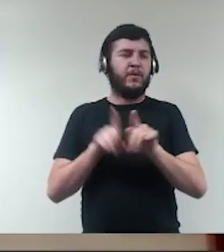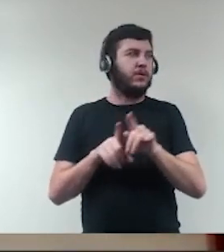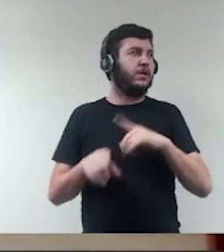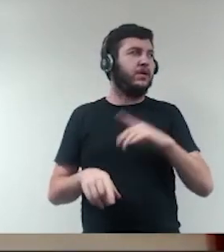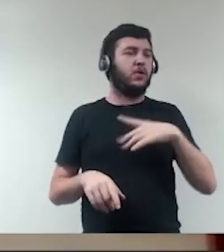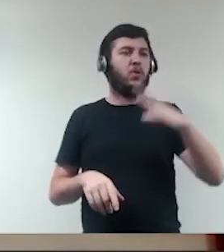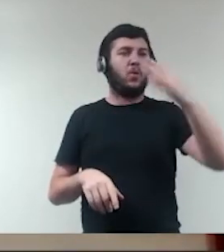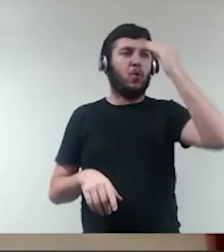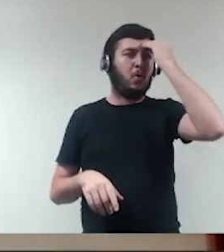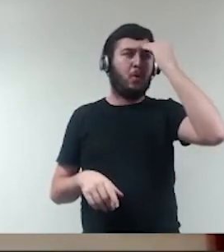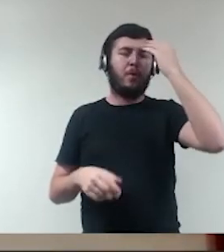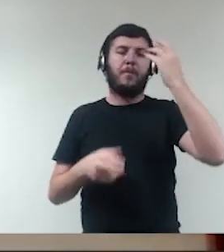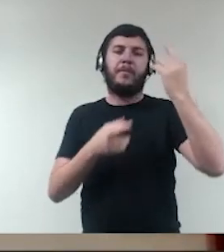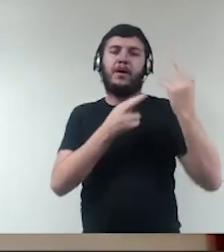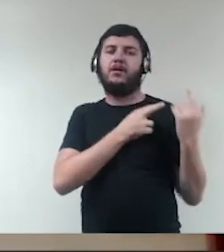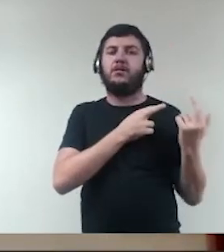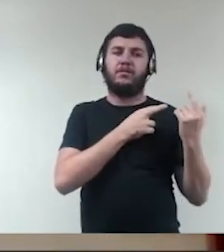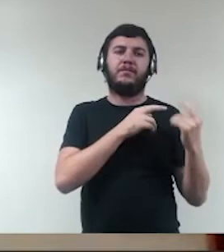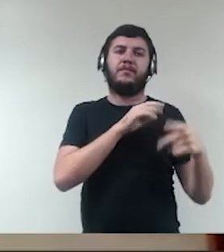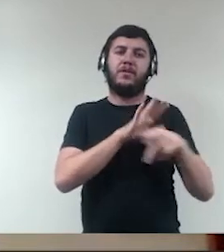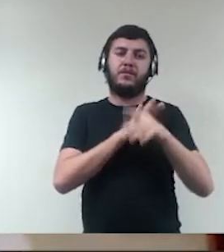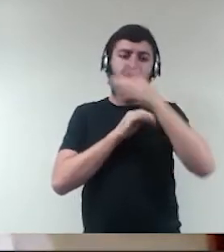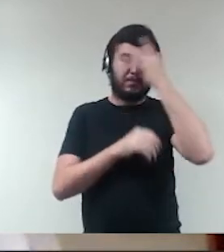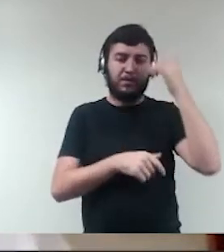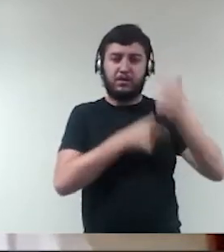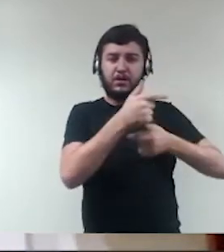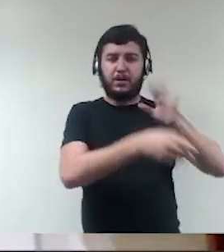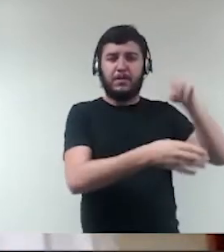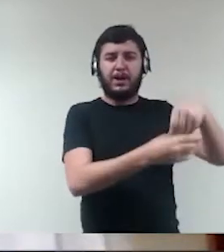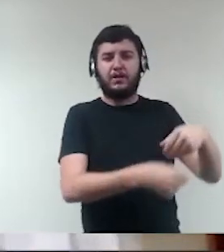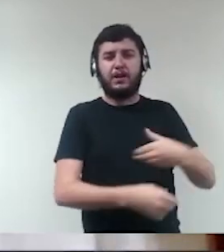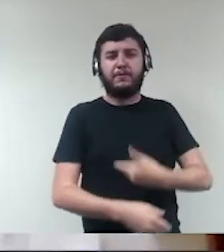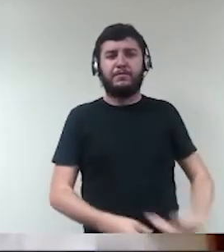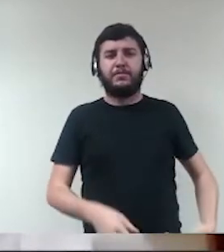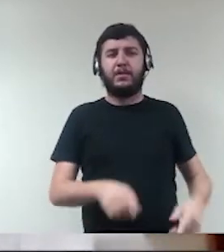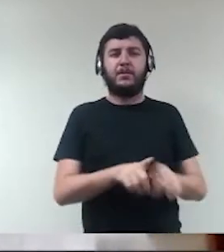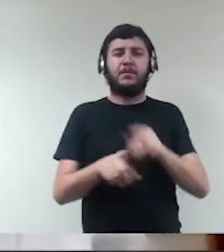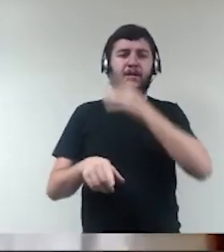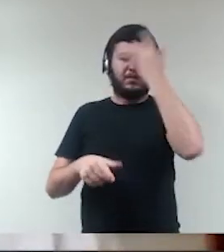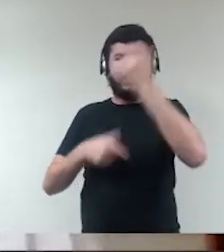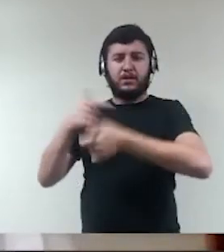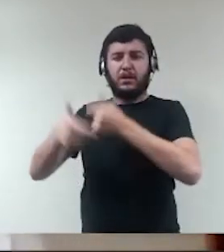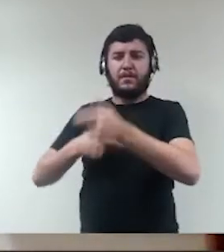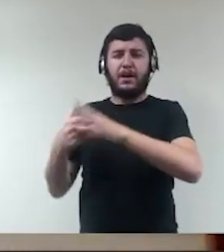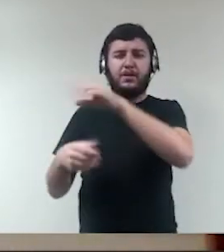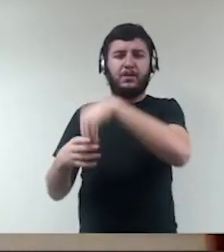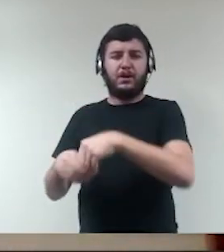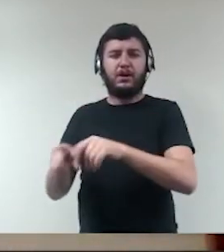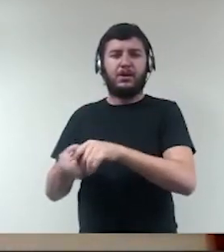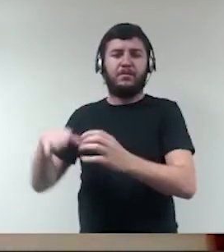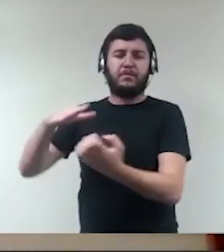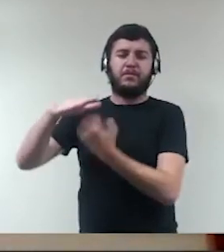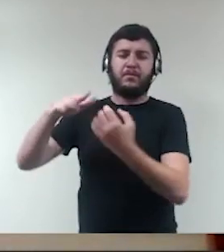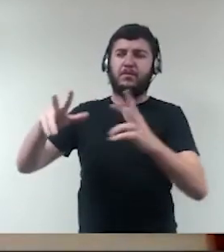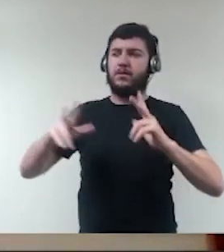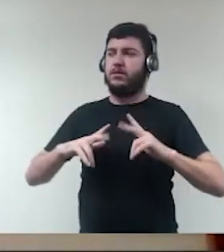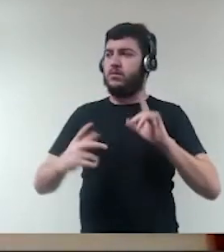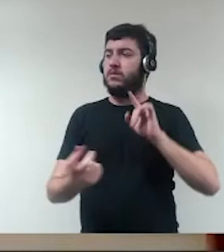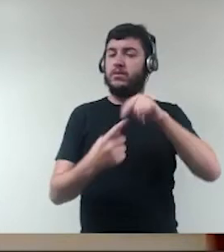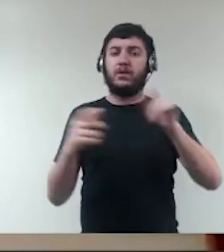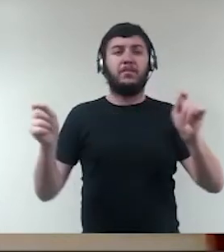responsabilidade dos agentes públicos e também dos agentes privados para que a gente possa evitar o que se